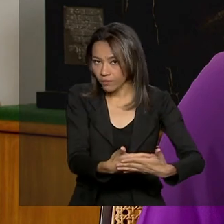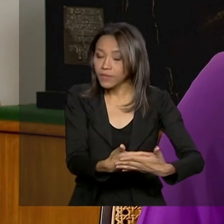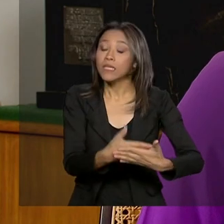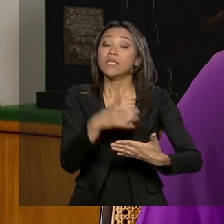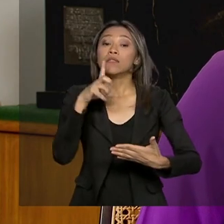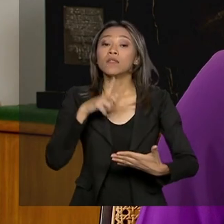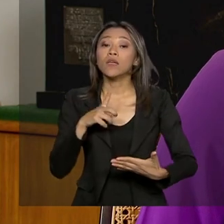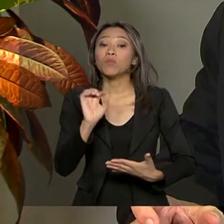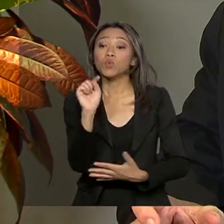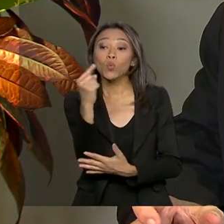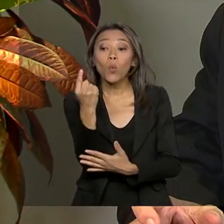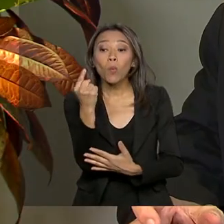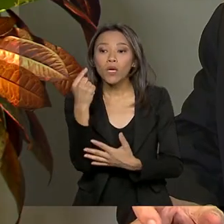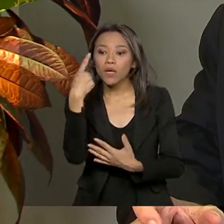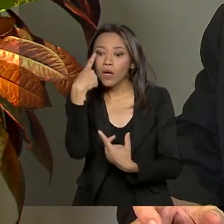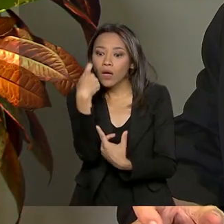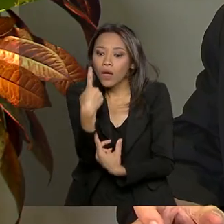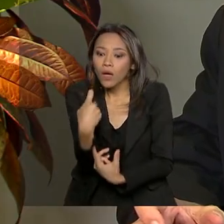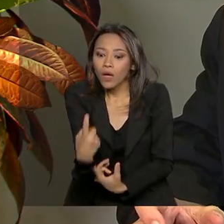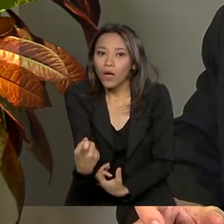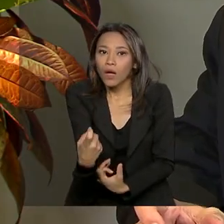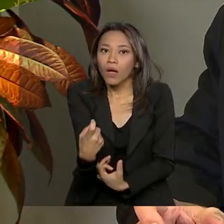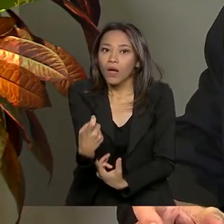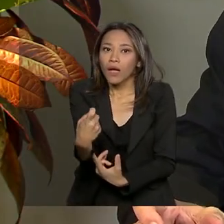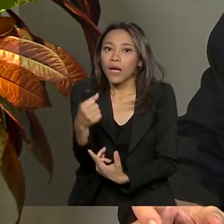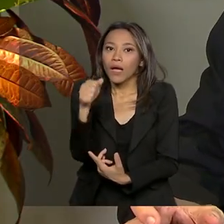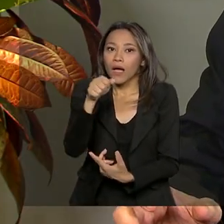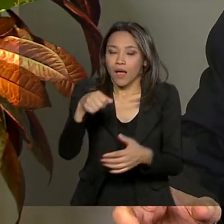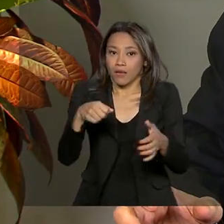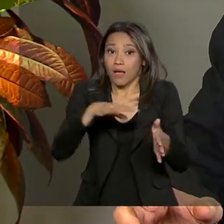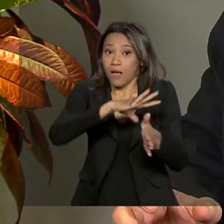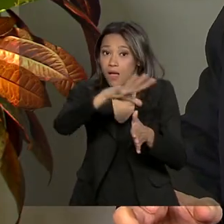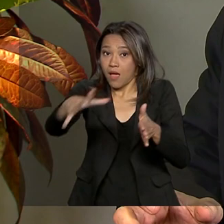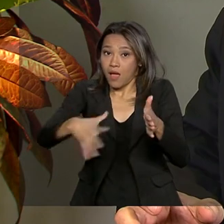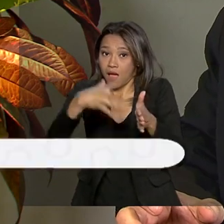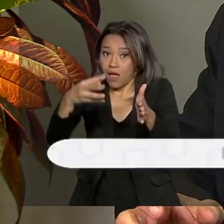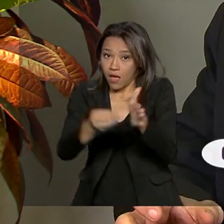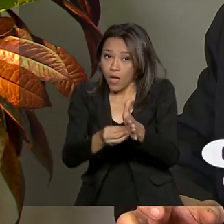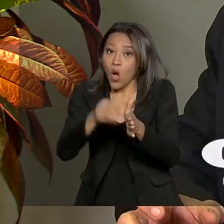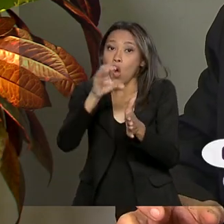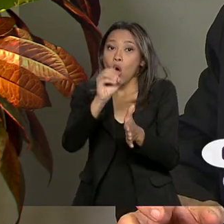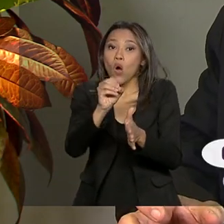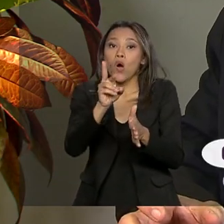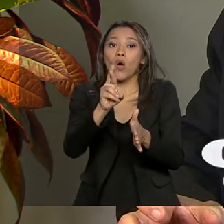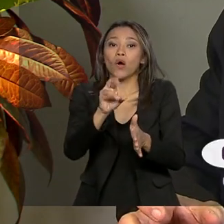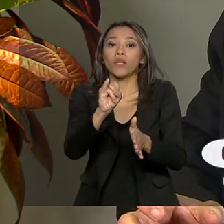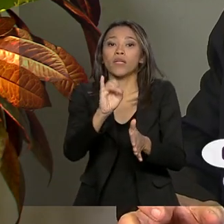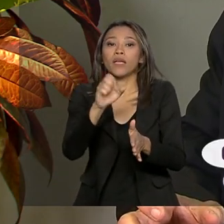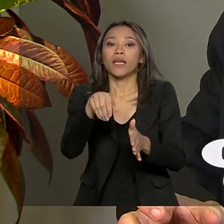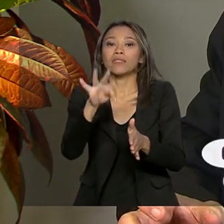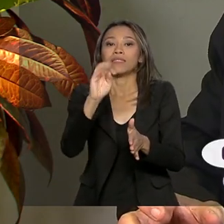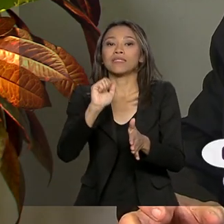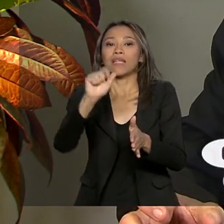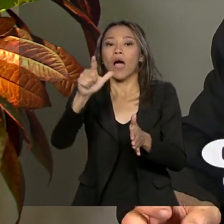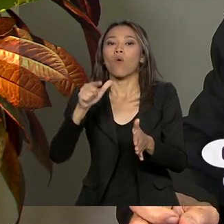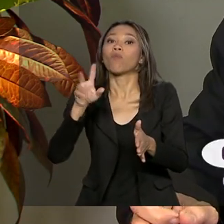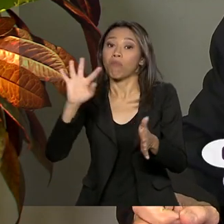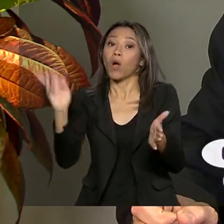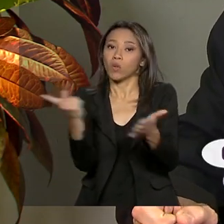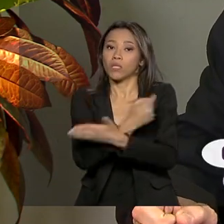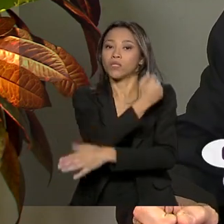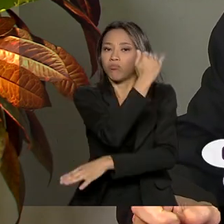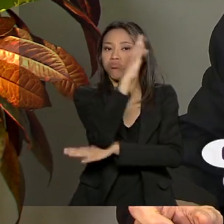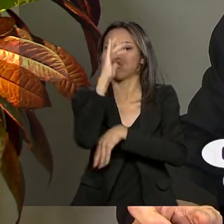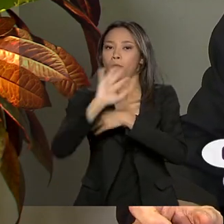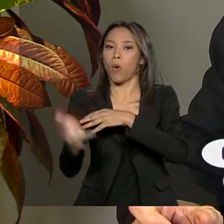região que, sem atenção, é a Amazônia Oriental, que realmente ali houve um desmatamento exagerado.